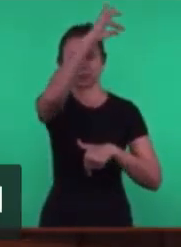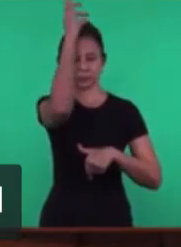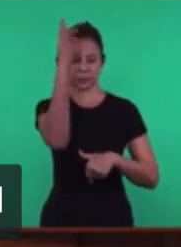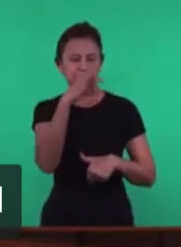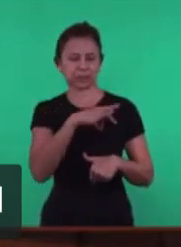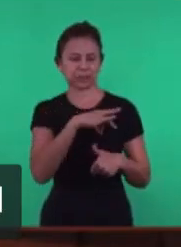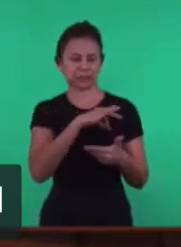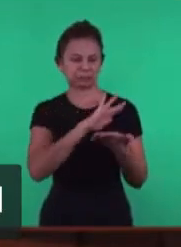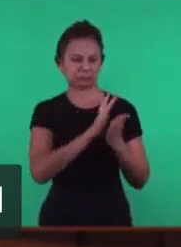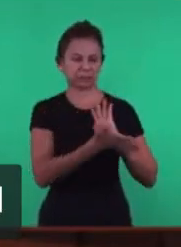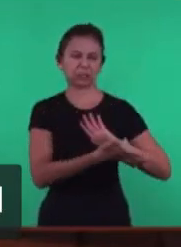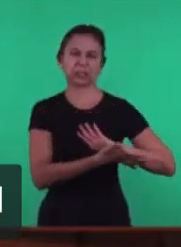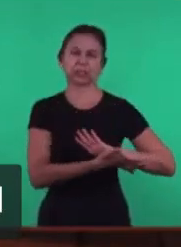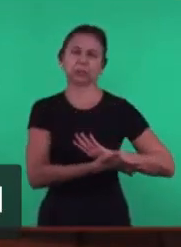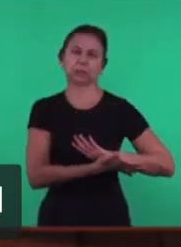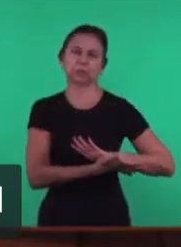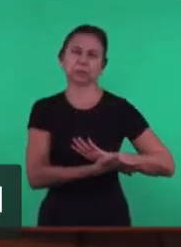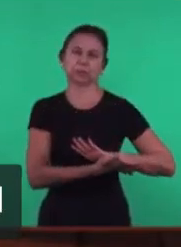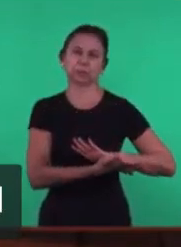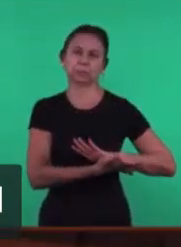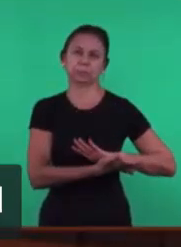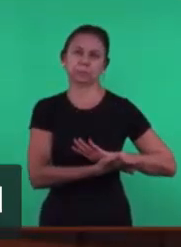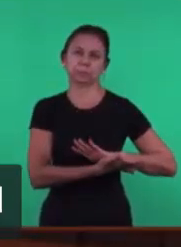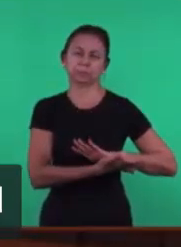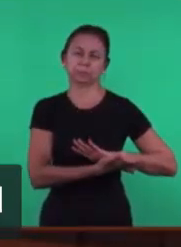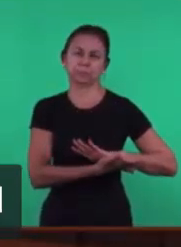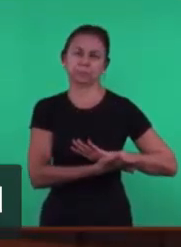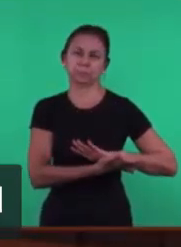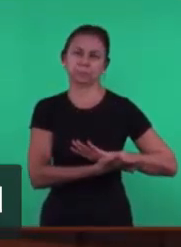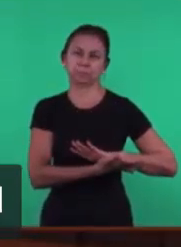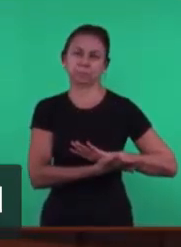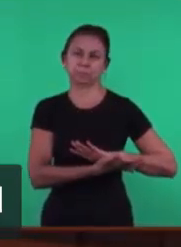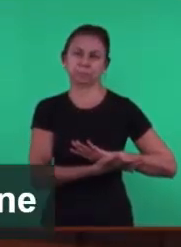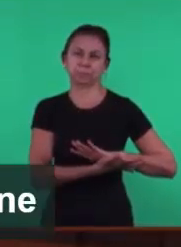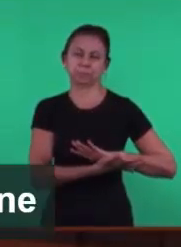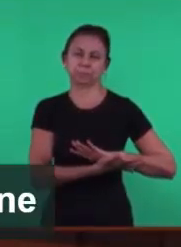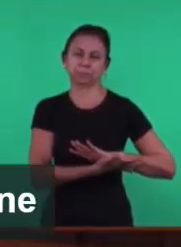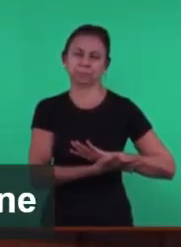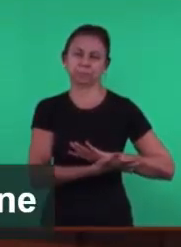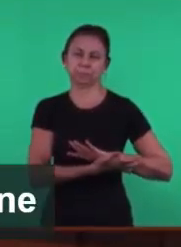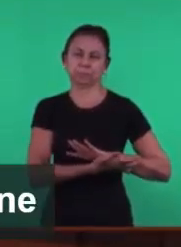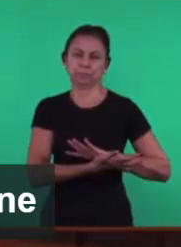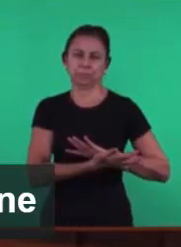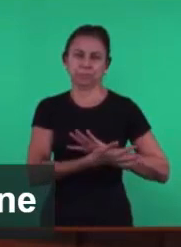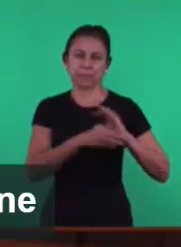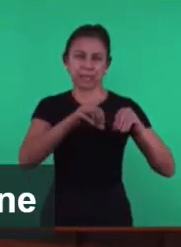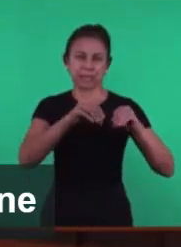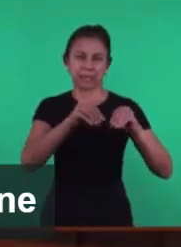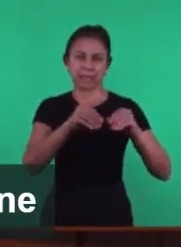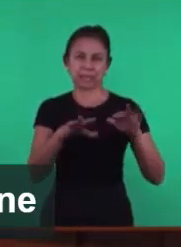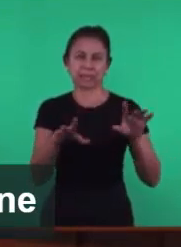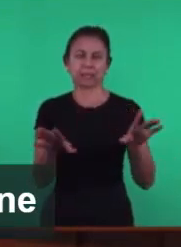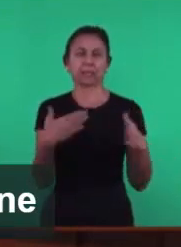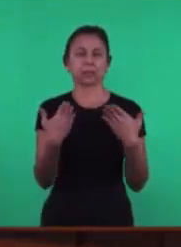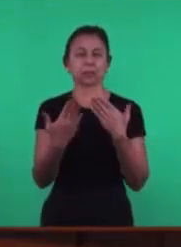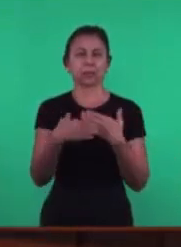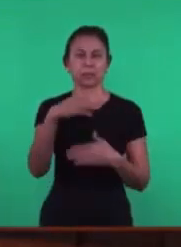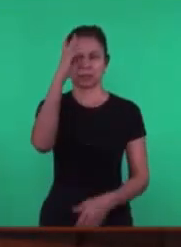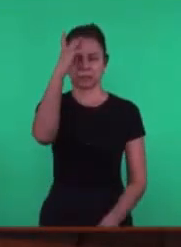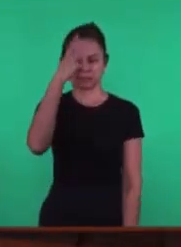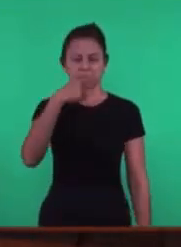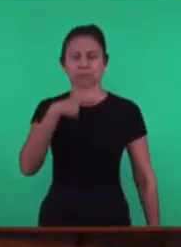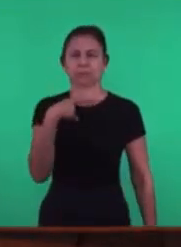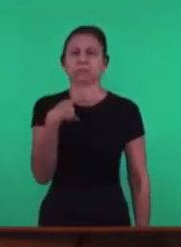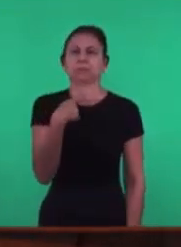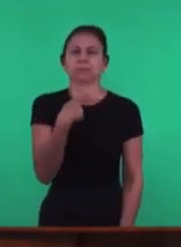E que não Produz Através Da carne É a terra É o sol E através Do inimigo Aquele que